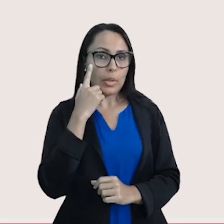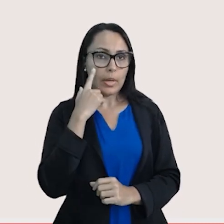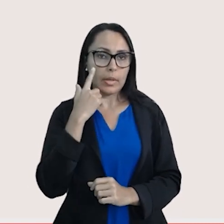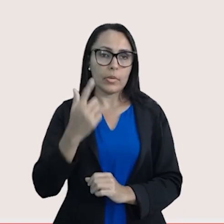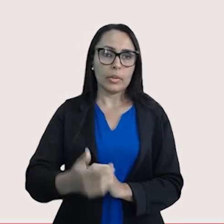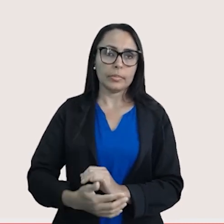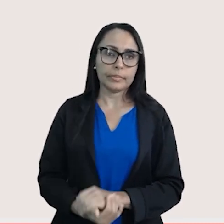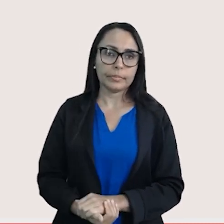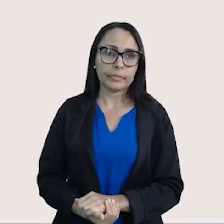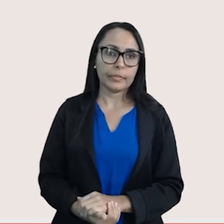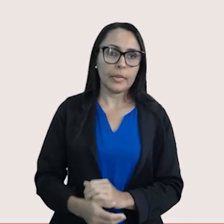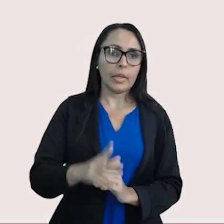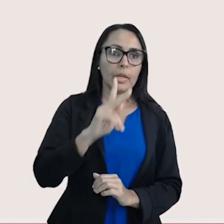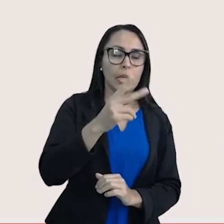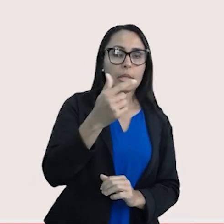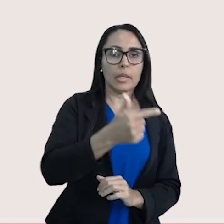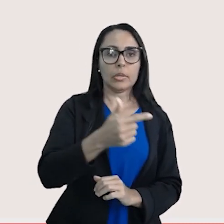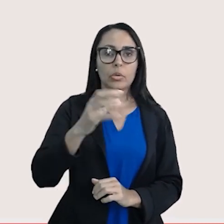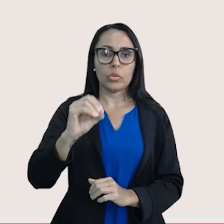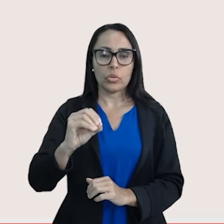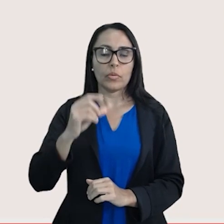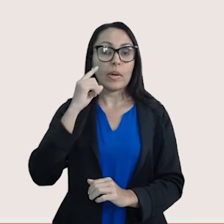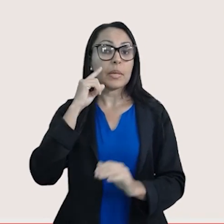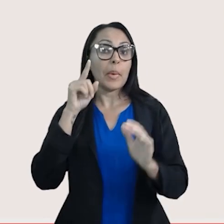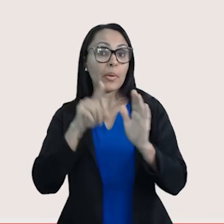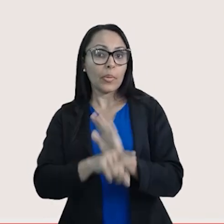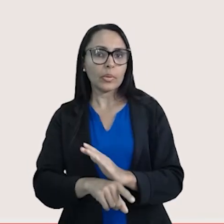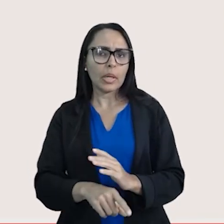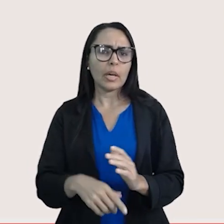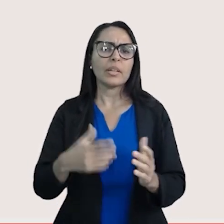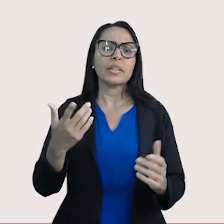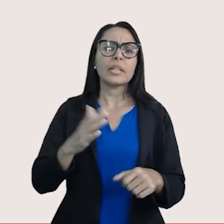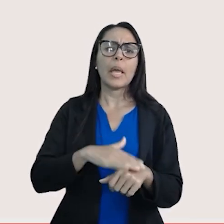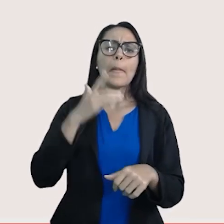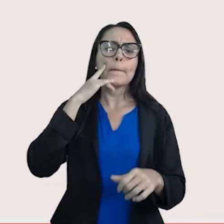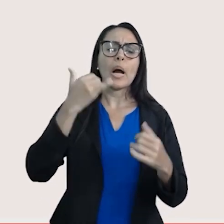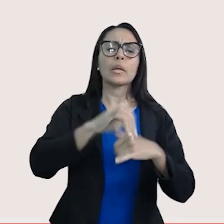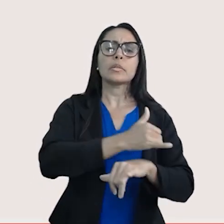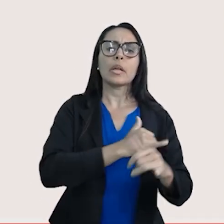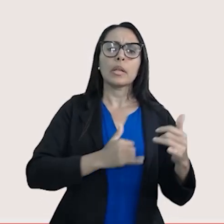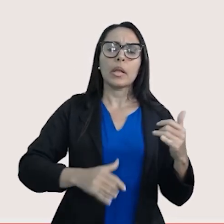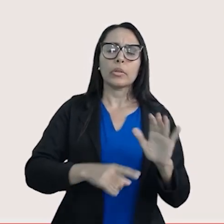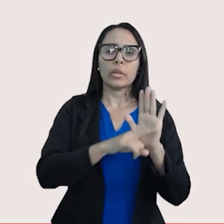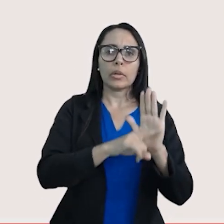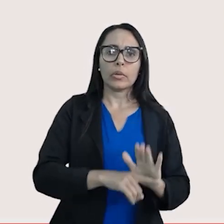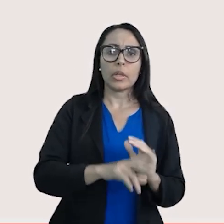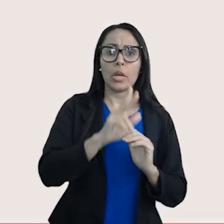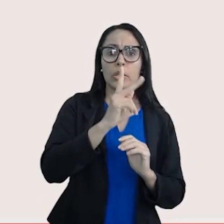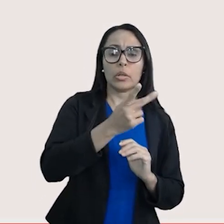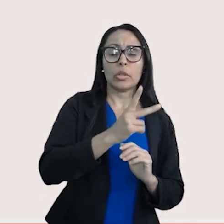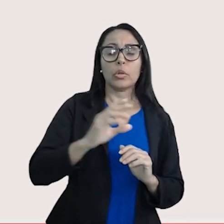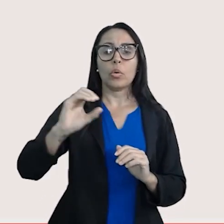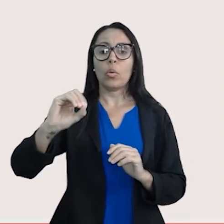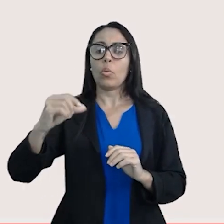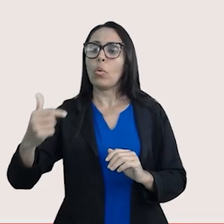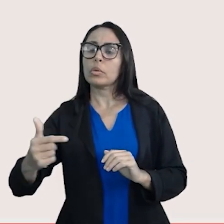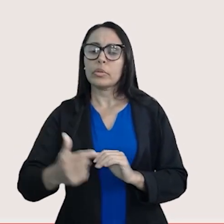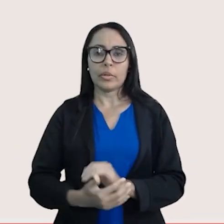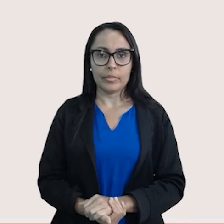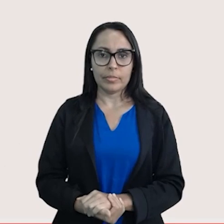Olha a água aí. H2O. Faça a pergunta. Quem é mais eletronegativo? Hidrogênio ou oxigênio?